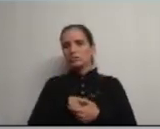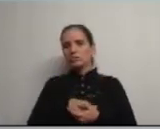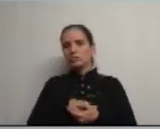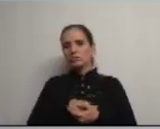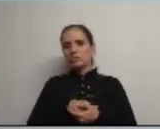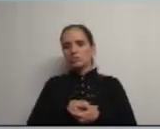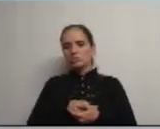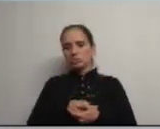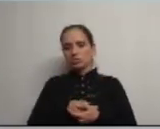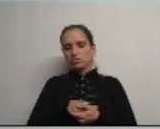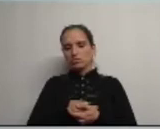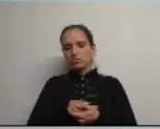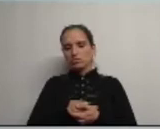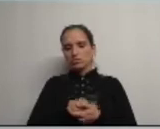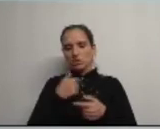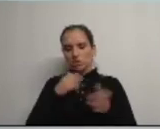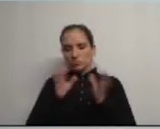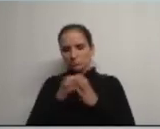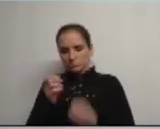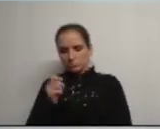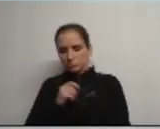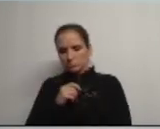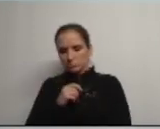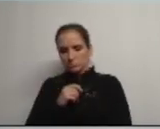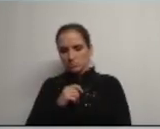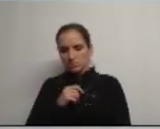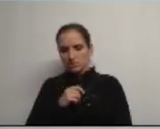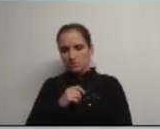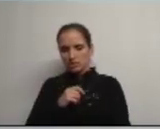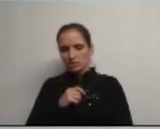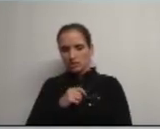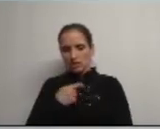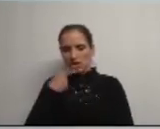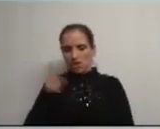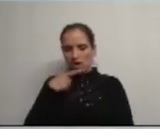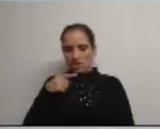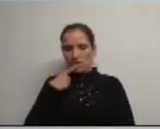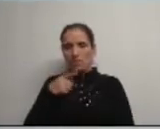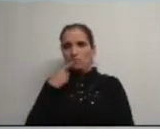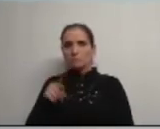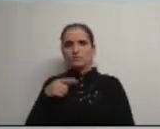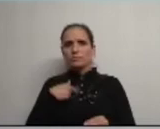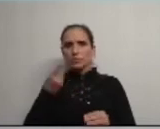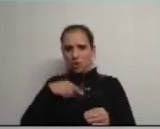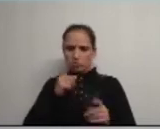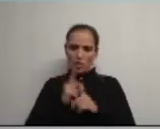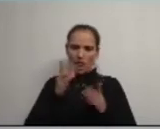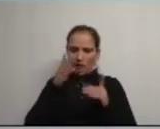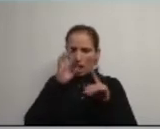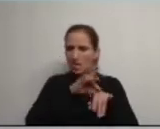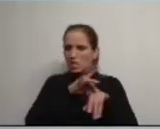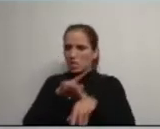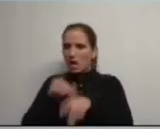claro eu sou do partido da K7 e portanto tenho aquilo metido na cabeça e sou sempre não é não é nós temos que ter uma linha